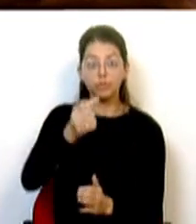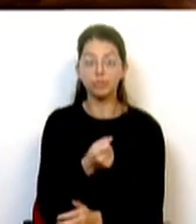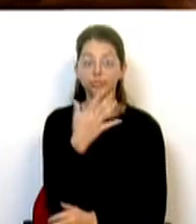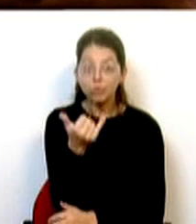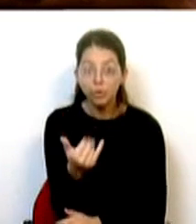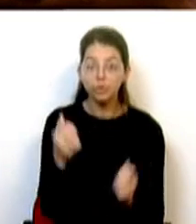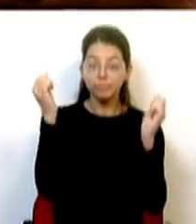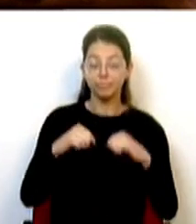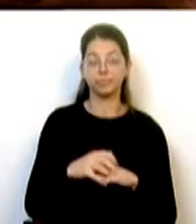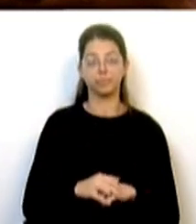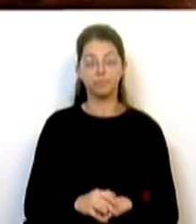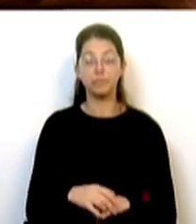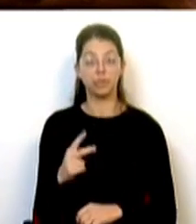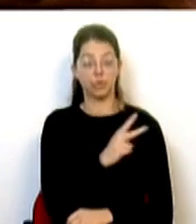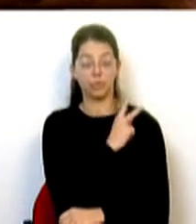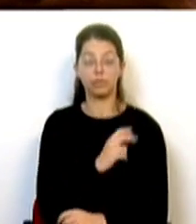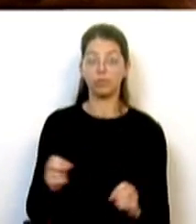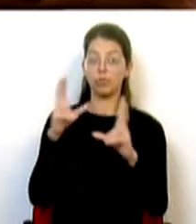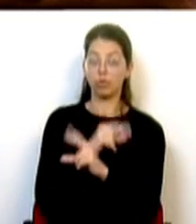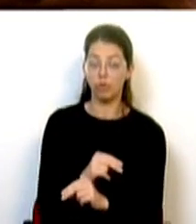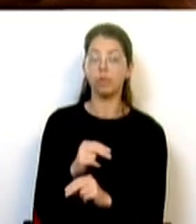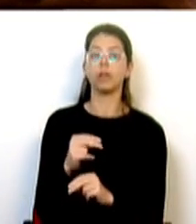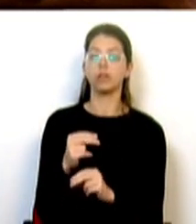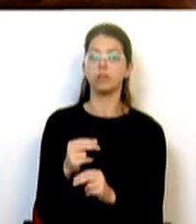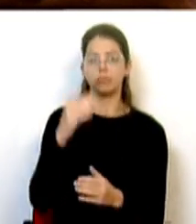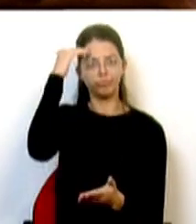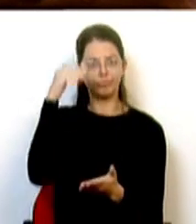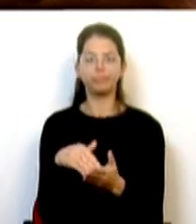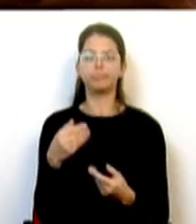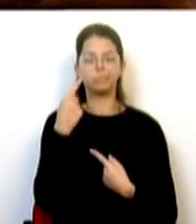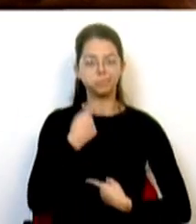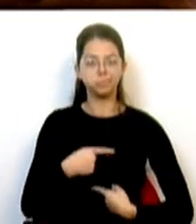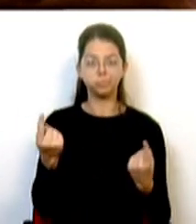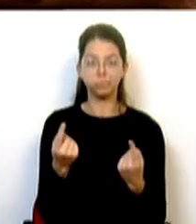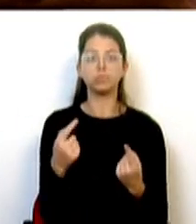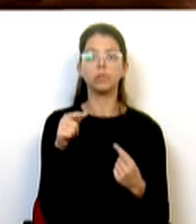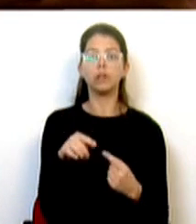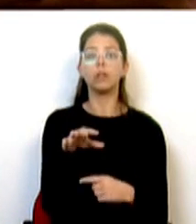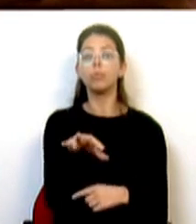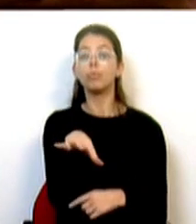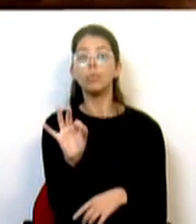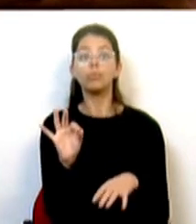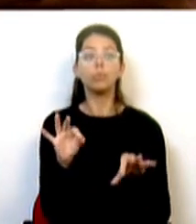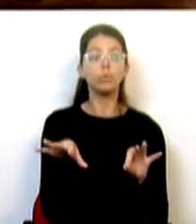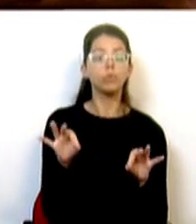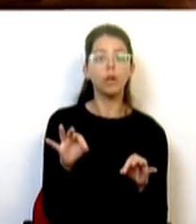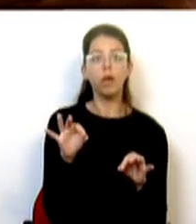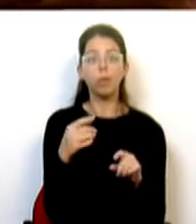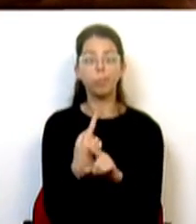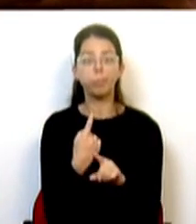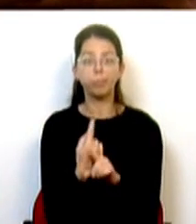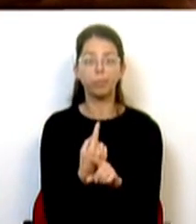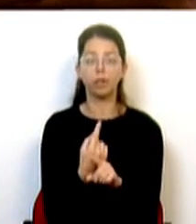da CIMO Oeste, tendo a Universidade Nova apresentada a respectivas conclusões, sem se limitar a escolher, mediante regra e esquadro, a